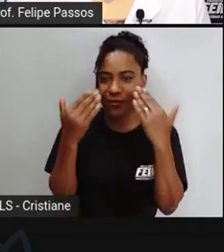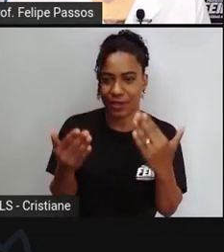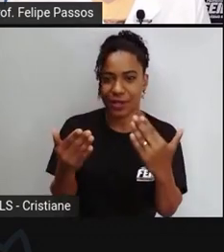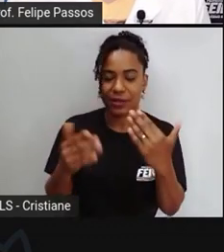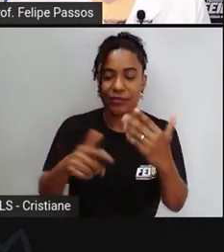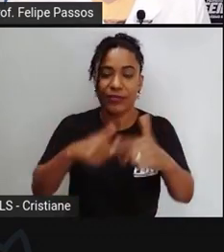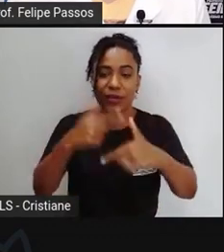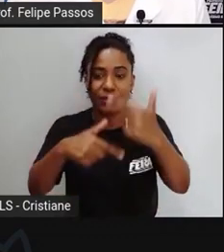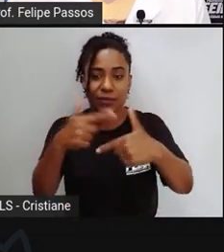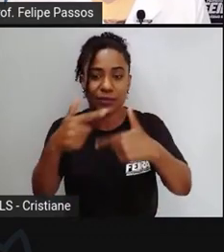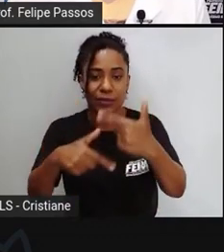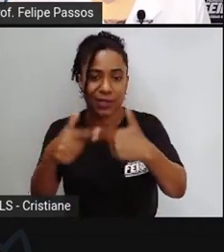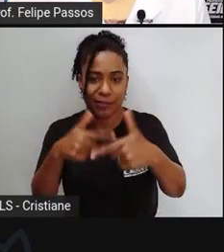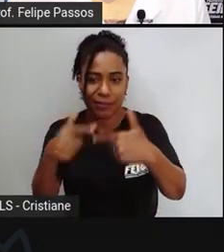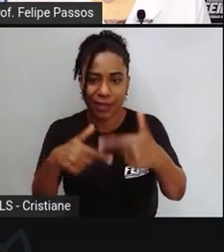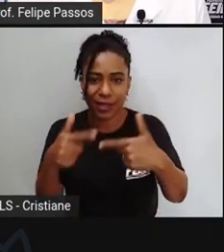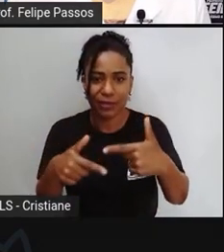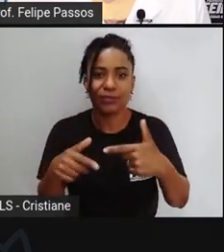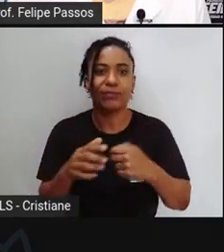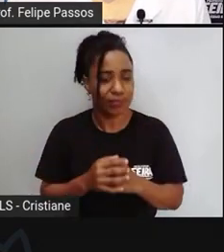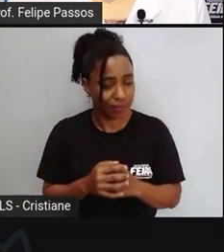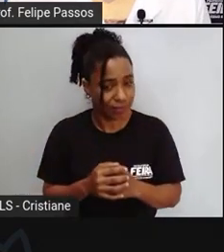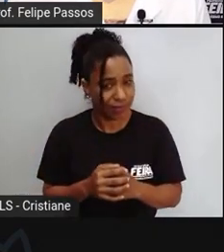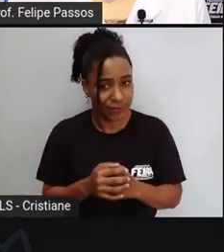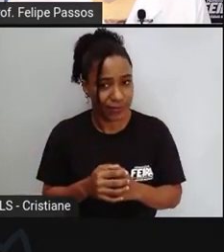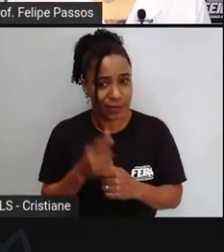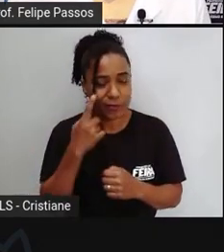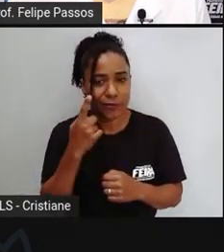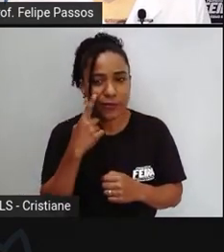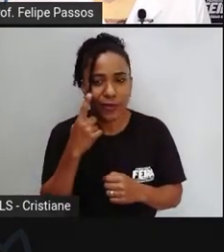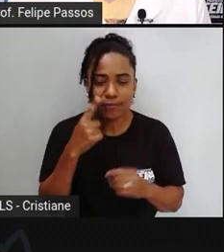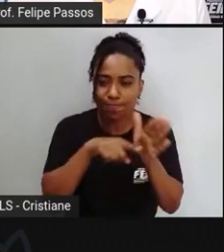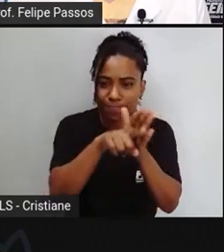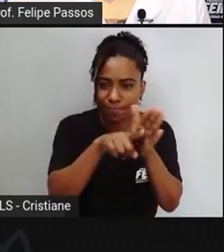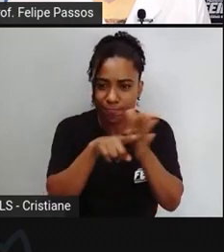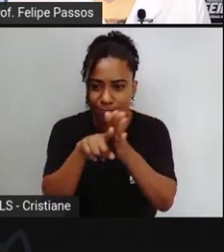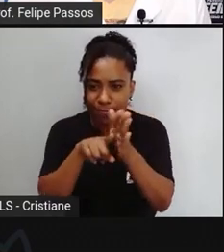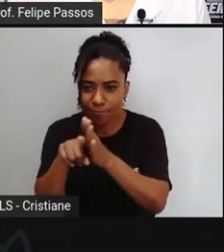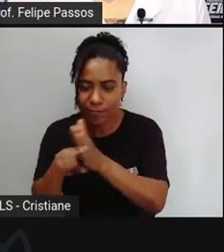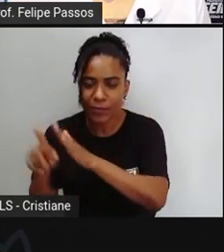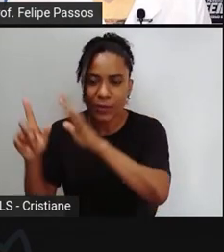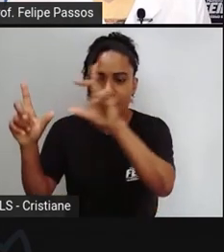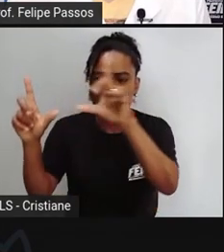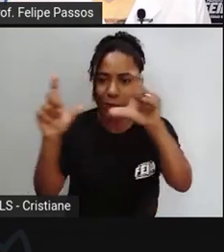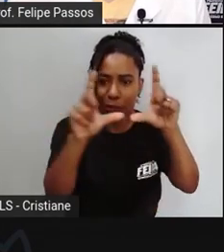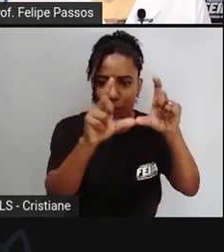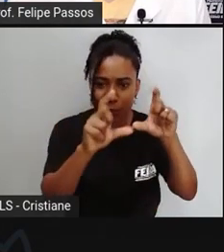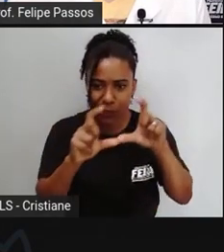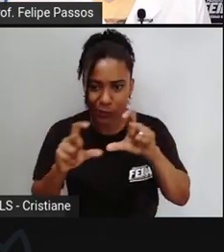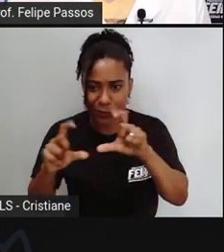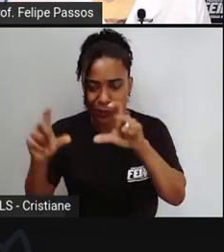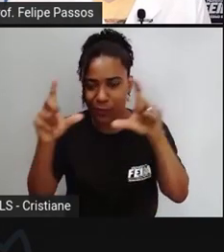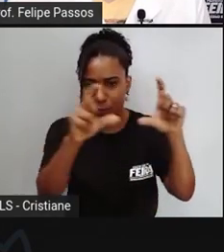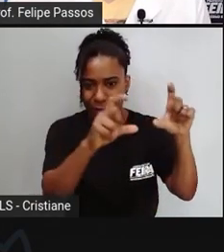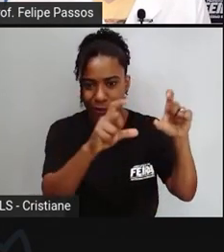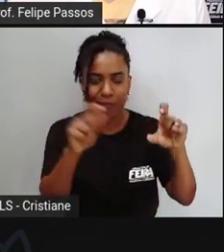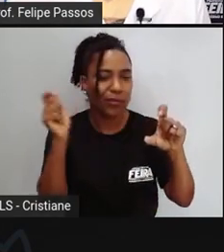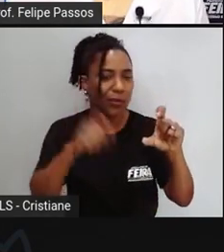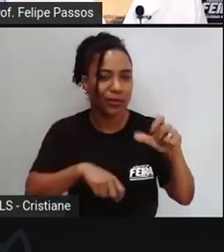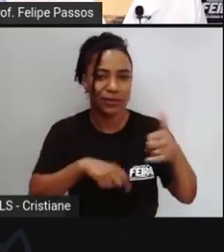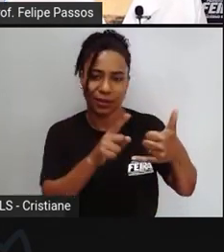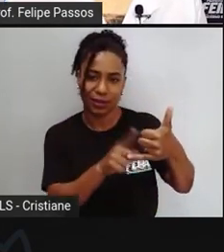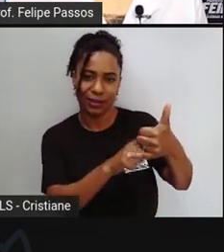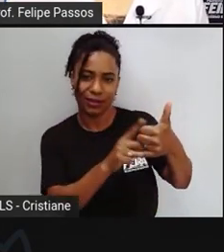de redação fazer um levantamento fotográfico que hoje com o uso do celular